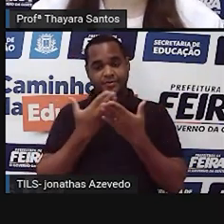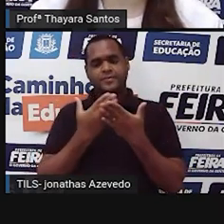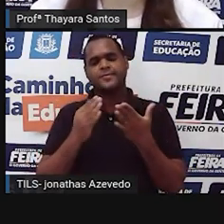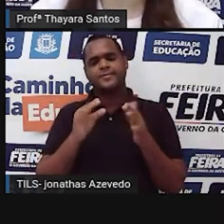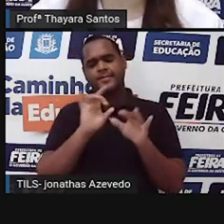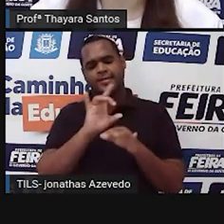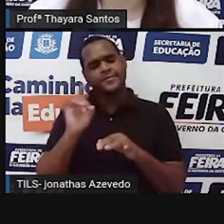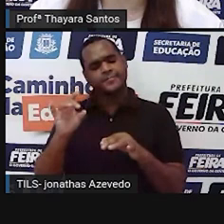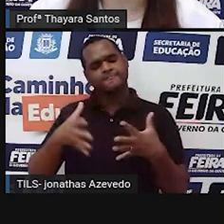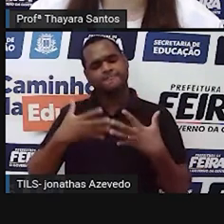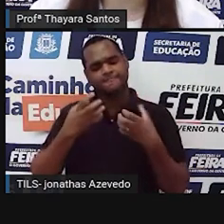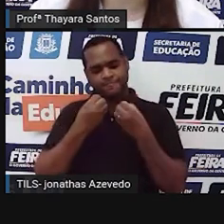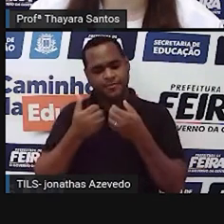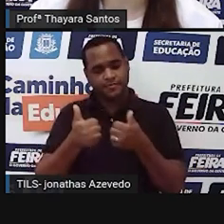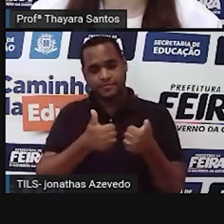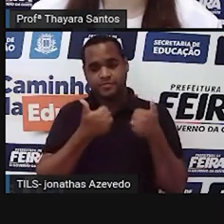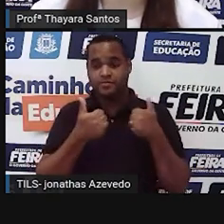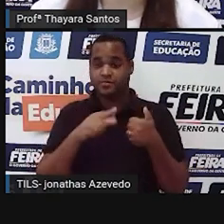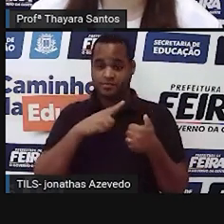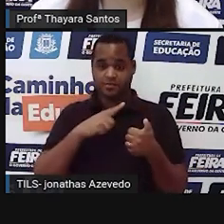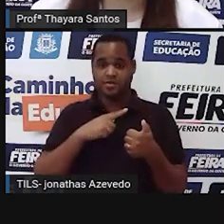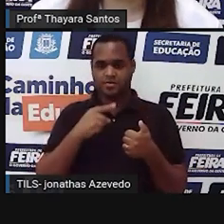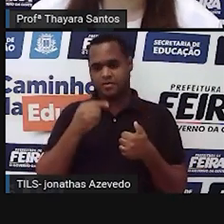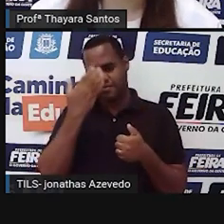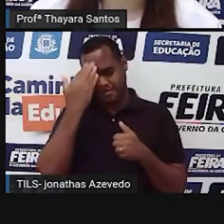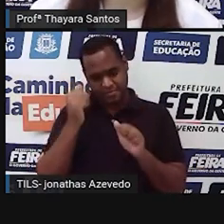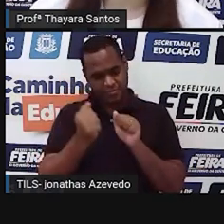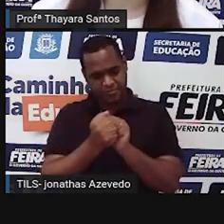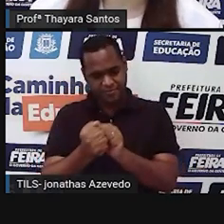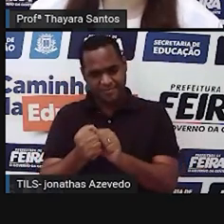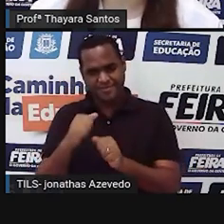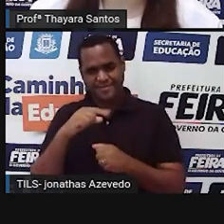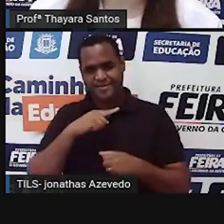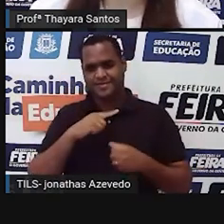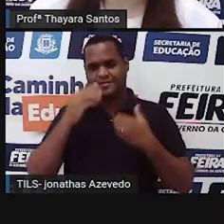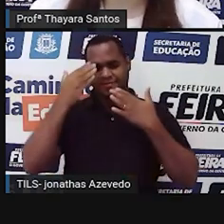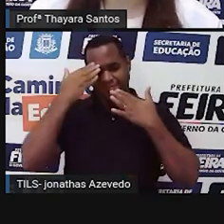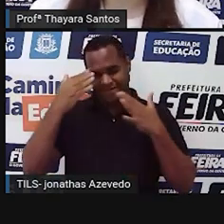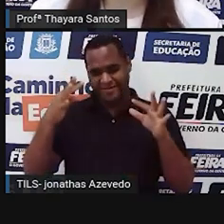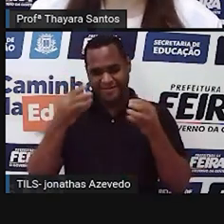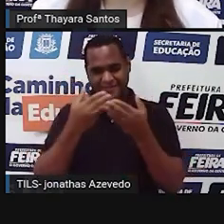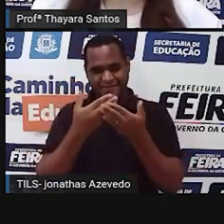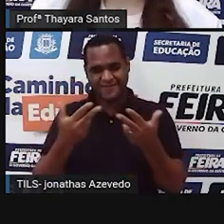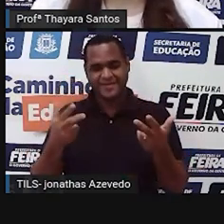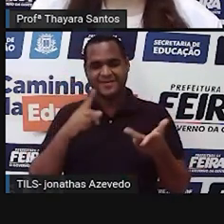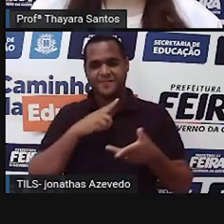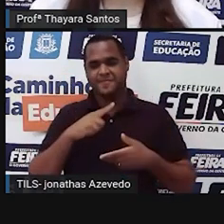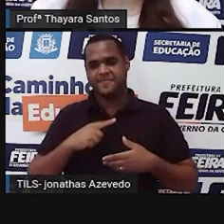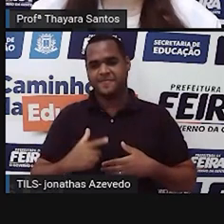conosco, saber que vocês estão aí do outro lado acompanhando as nossas aulas. Então muito obrigada por estarem aqui.